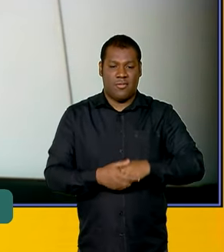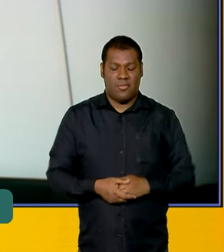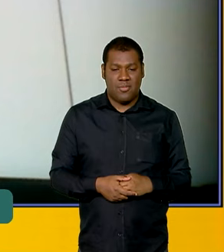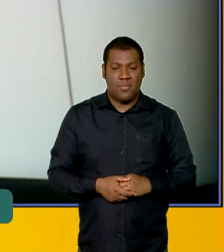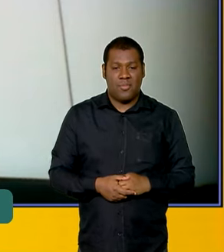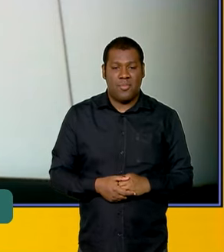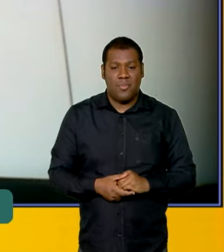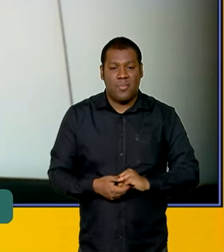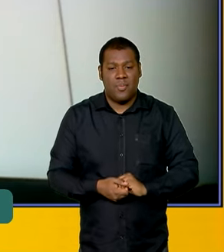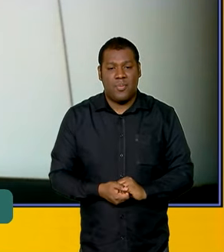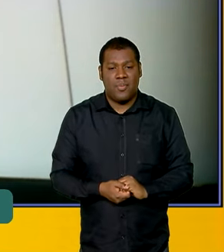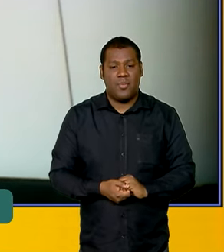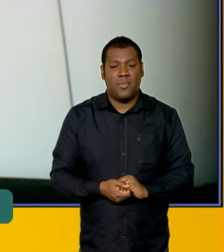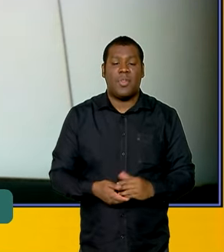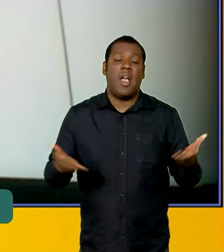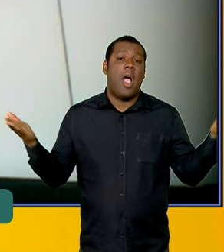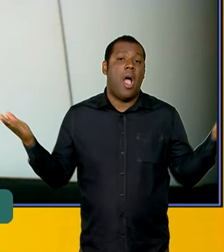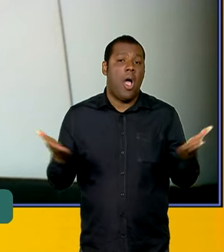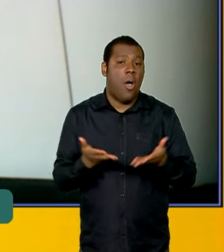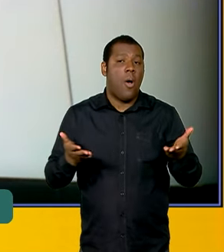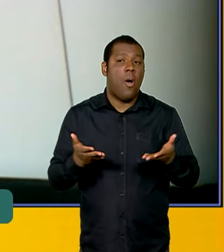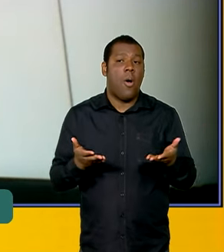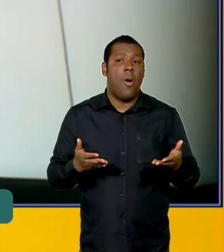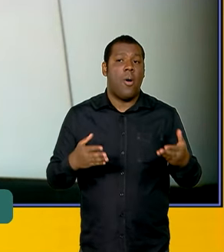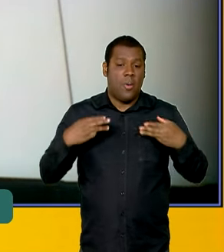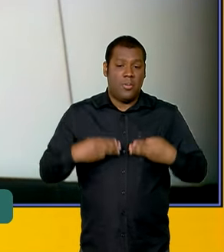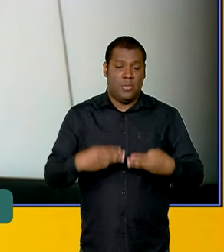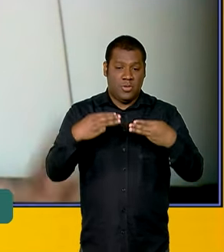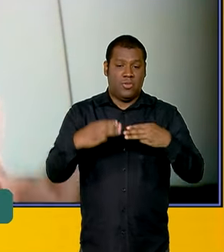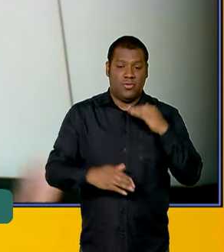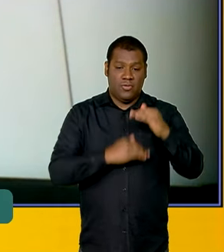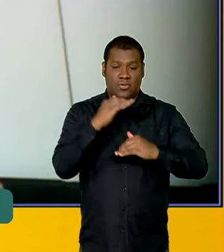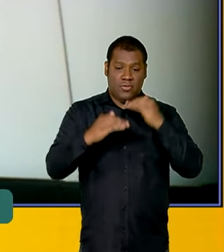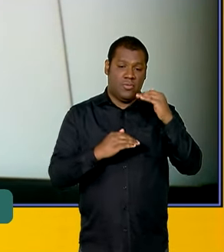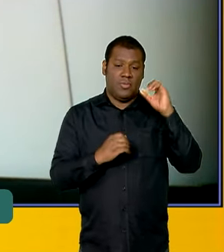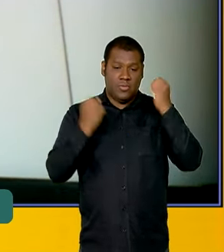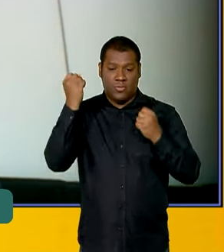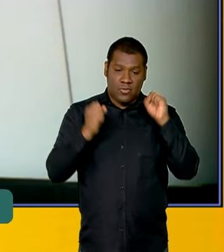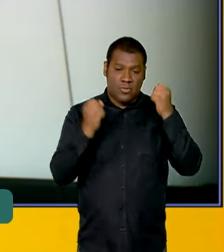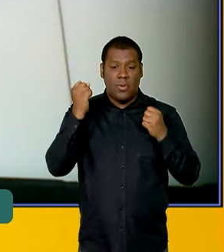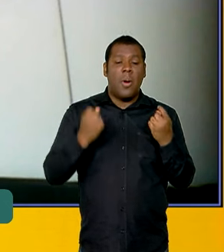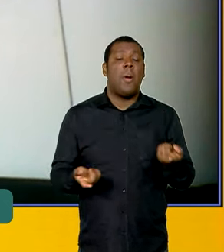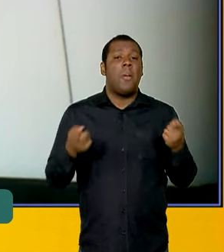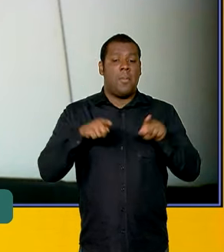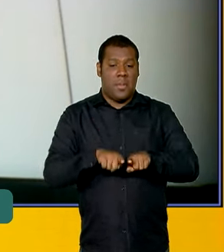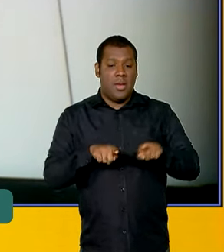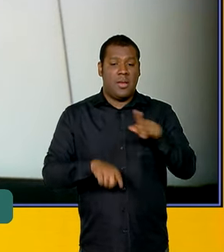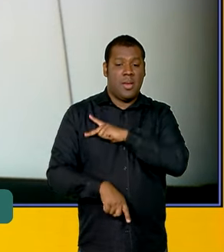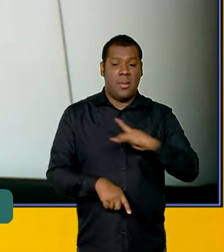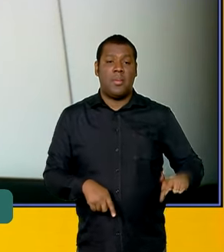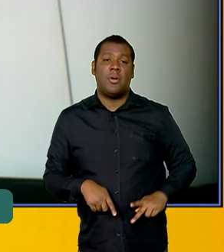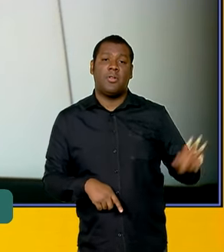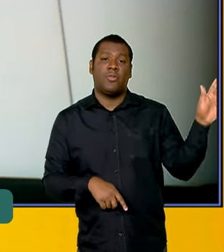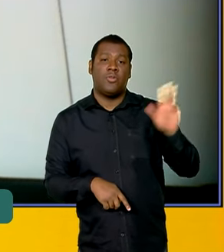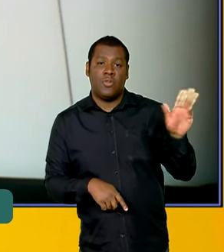últimos anos. Agora, recentemente, o Ministério do Desenvolvimento, o presidente Lula, junto com o Ministério do Desenvolvimento e Indústria e Comércio, junto com o vice-presidente